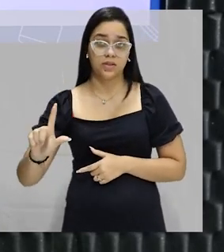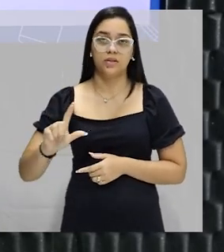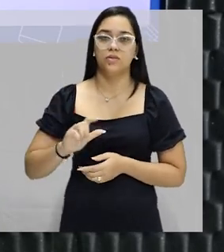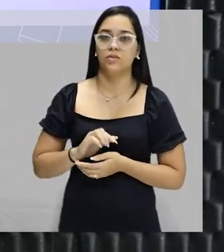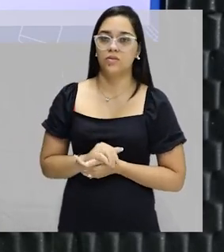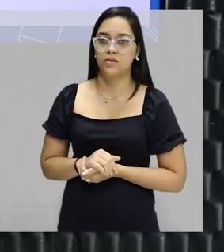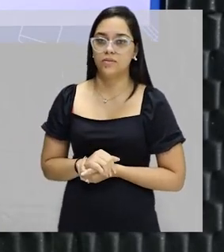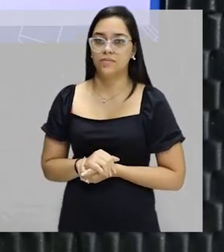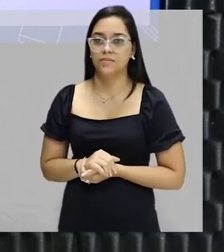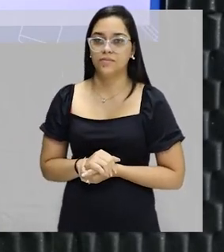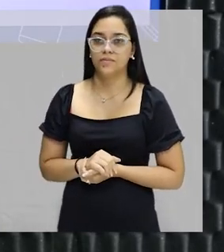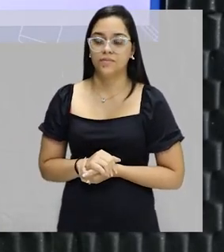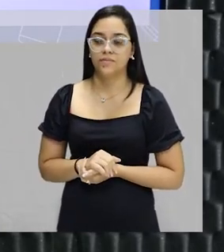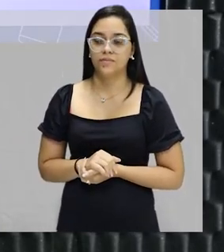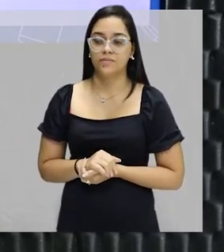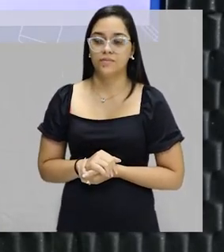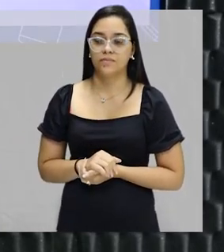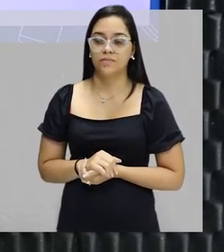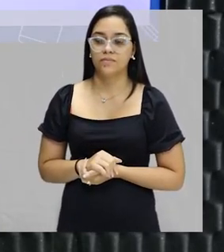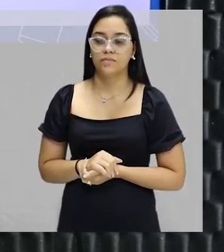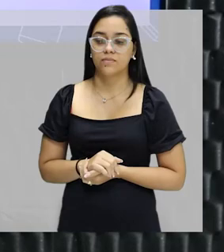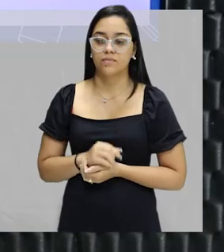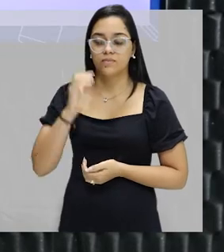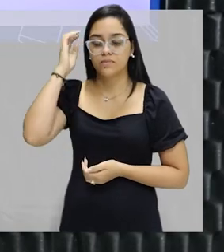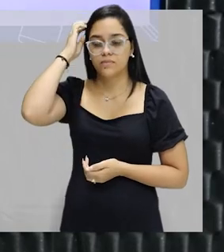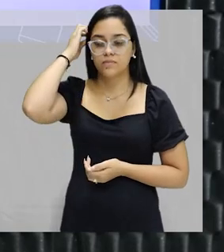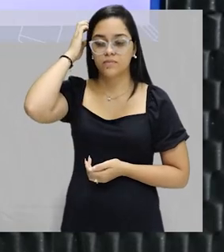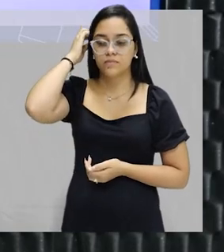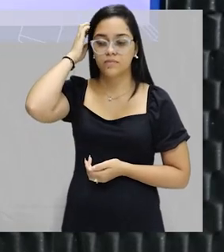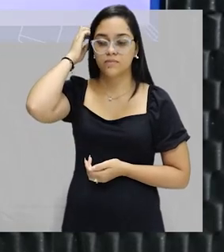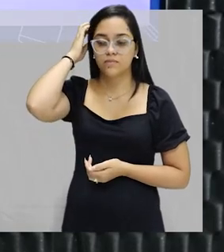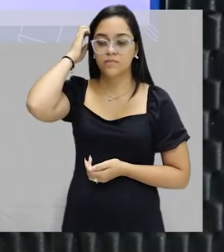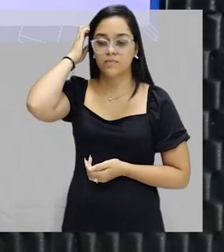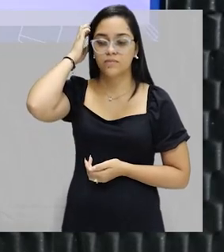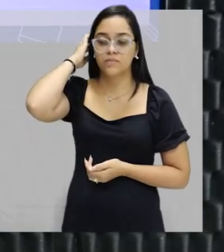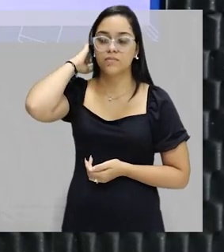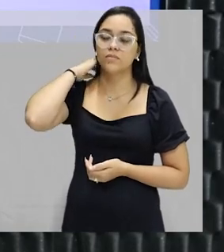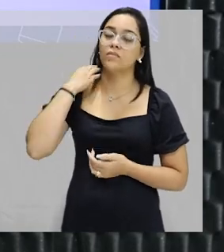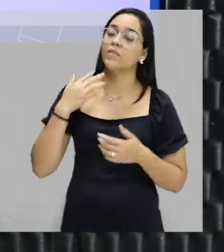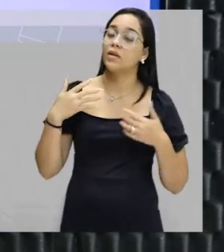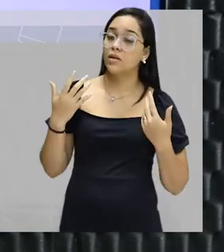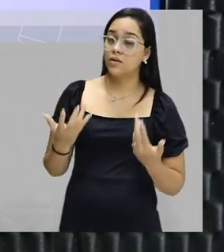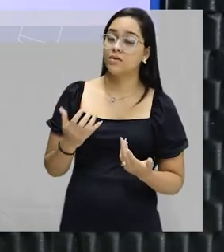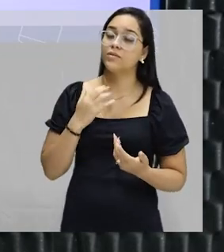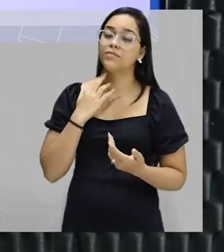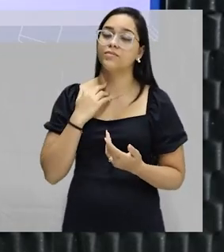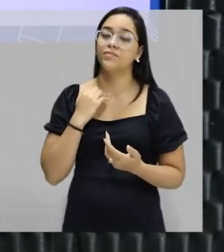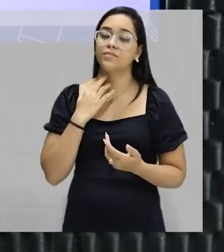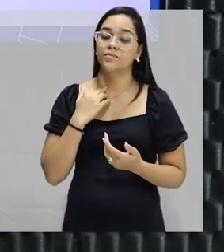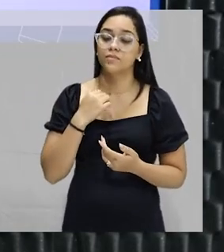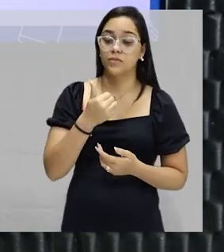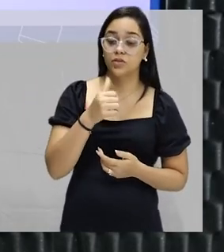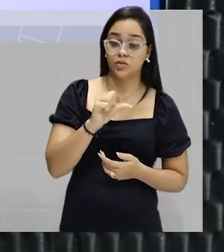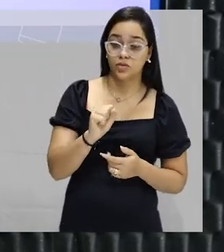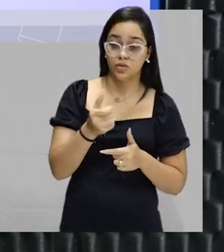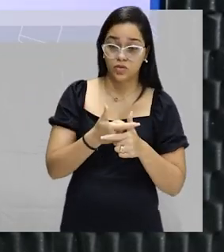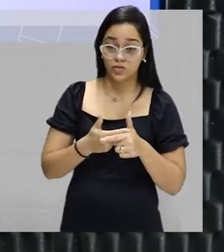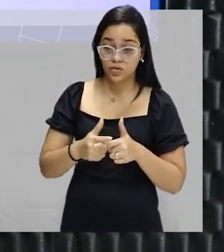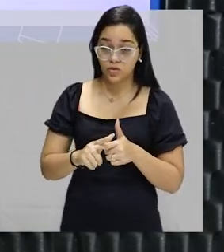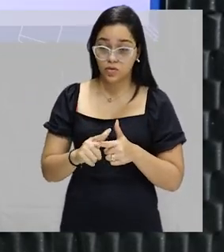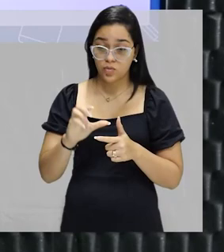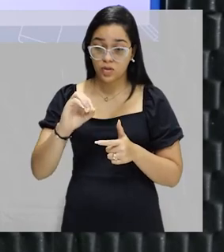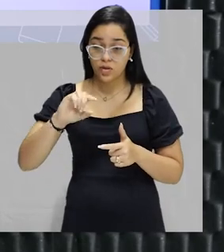o volume em litros, dividido por 0,4 litros. Aí, turminha, 18 dividido por 0